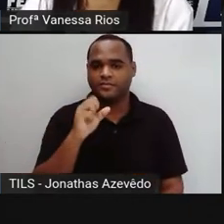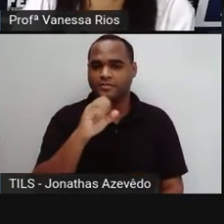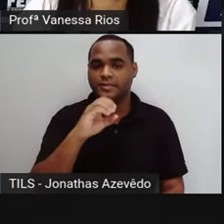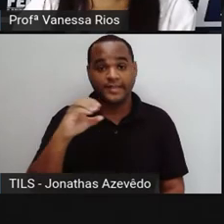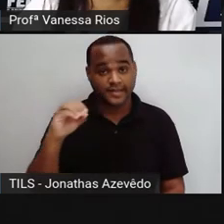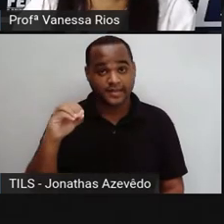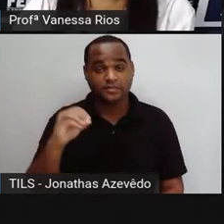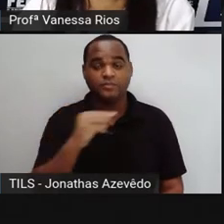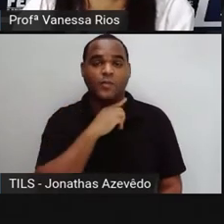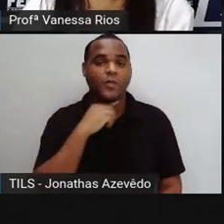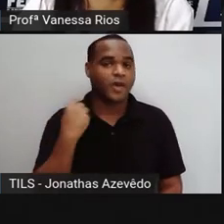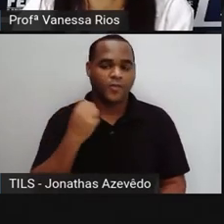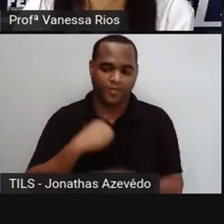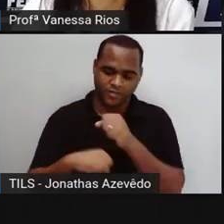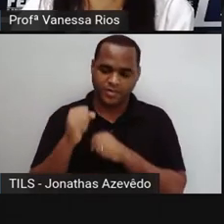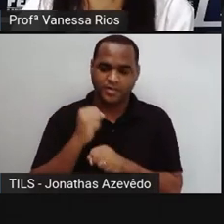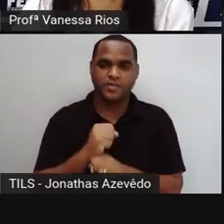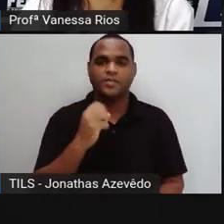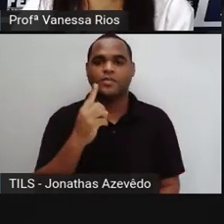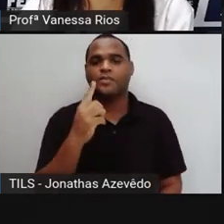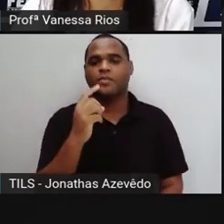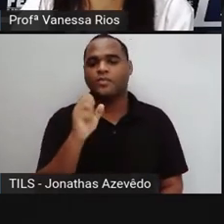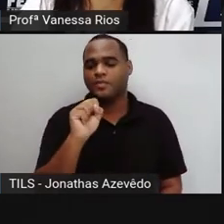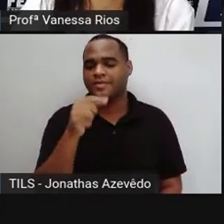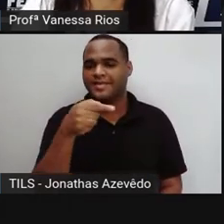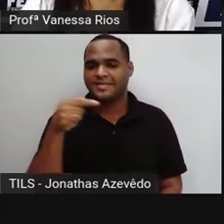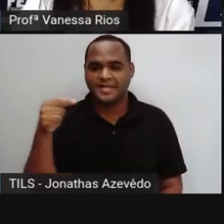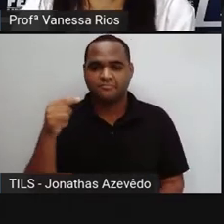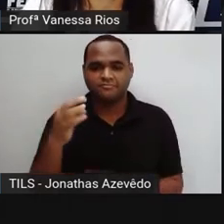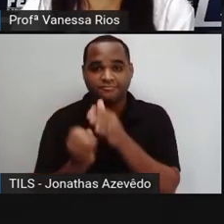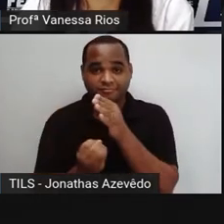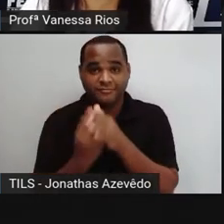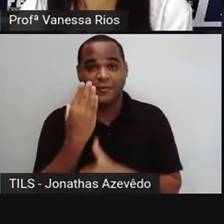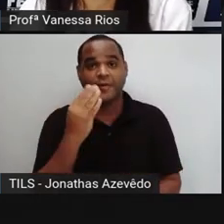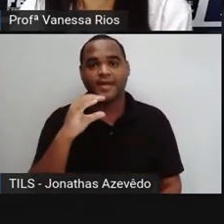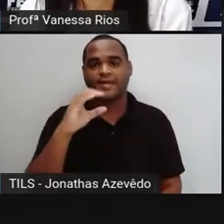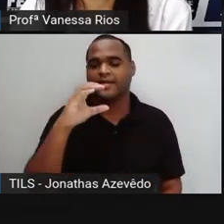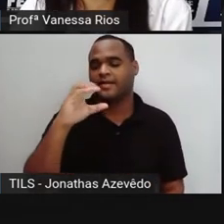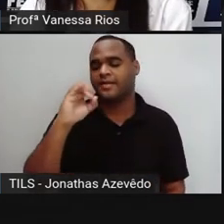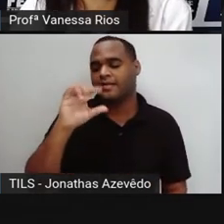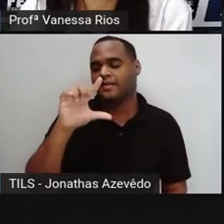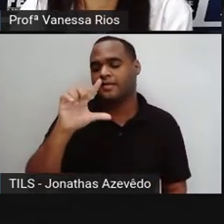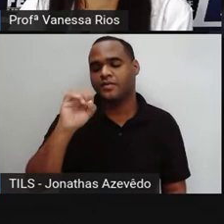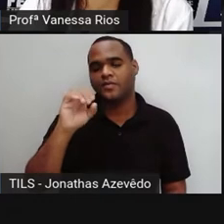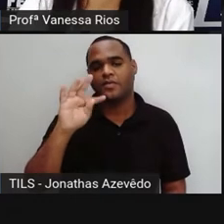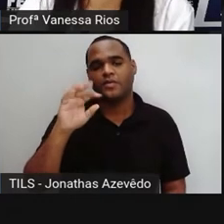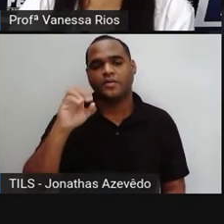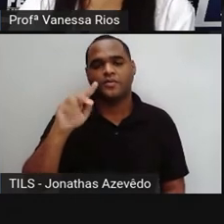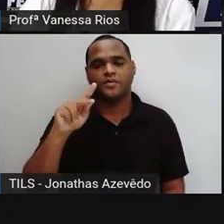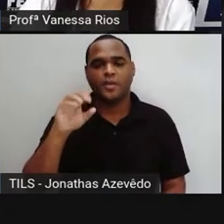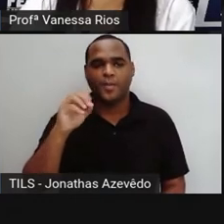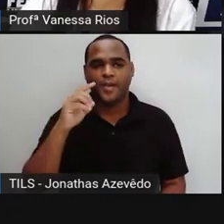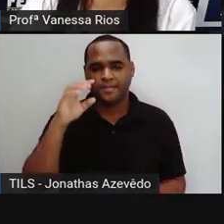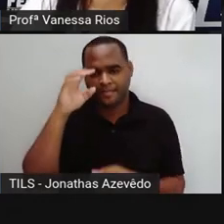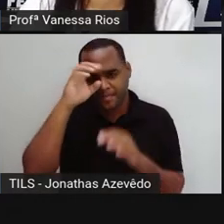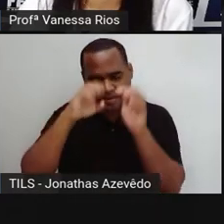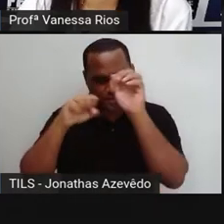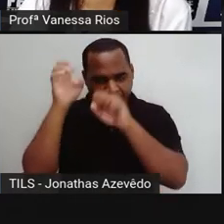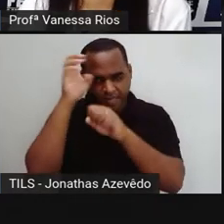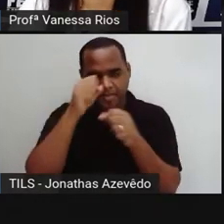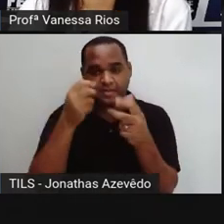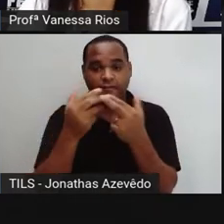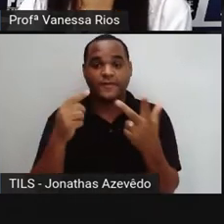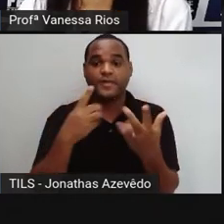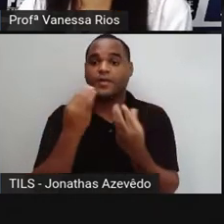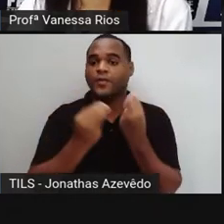1877, criou o Calótipo, aperfeiçoando o processo de fixação de